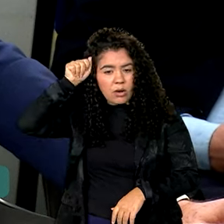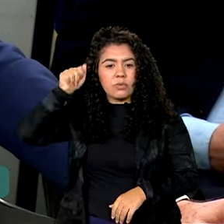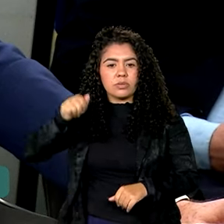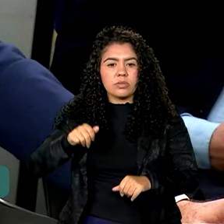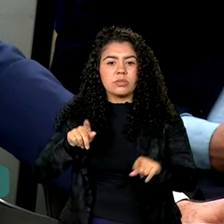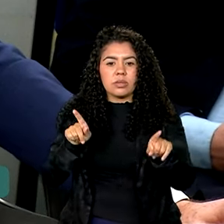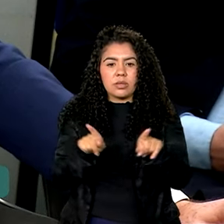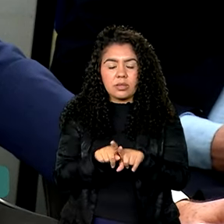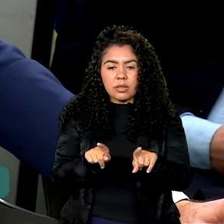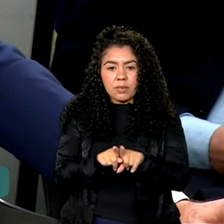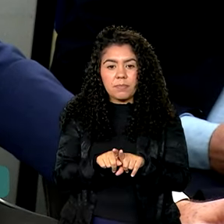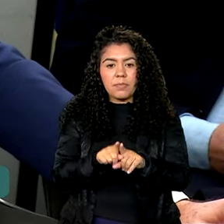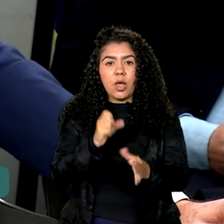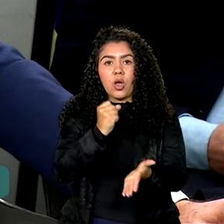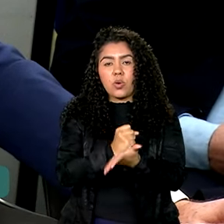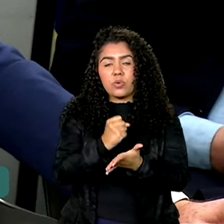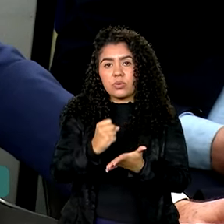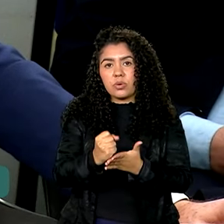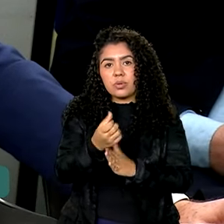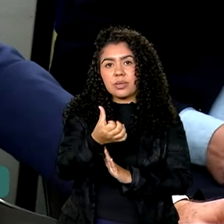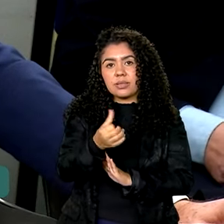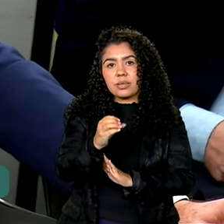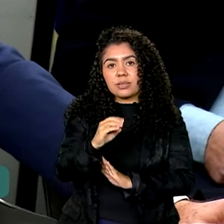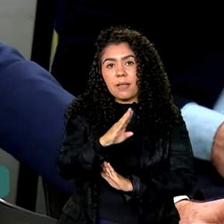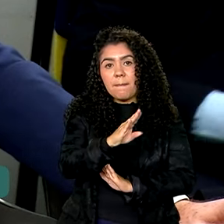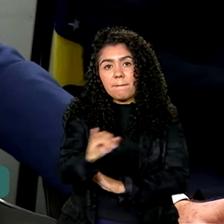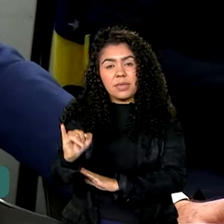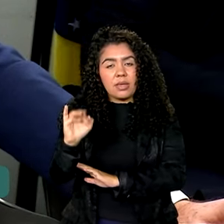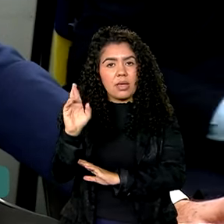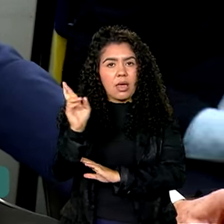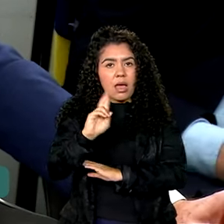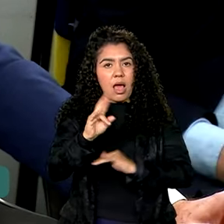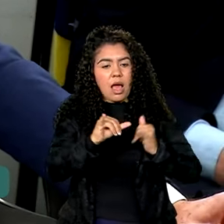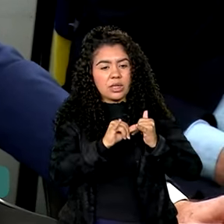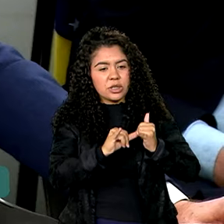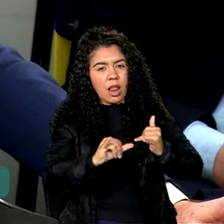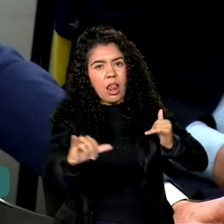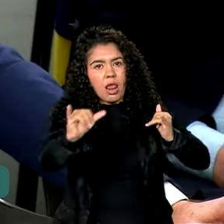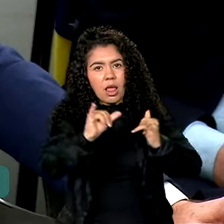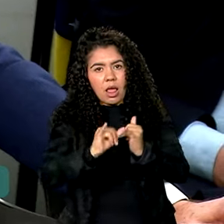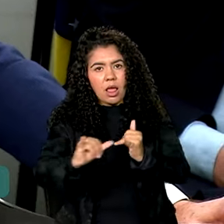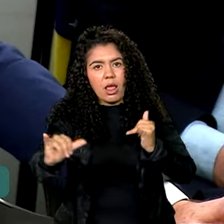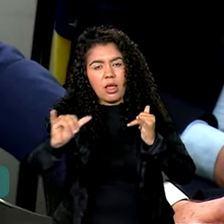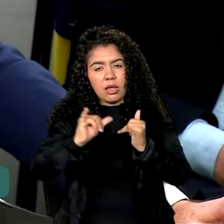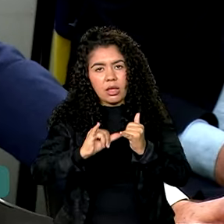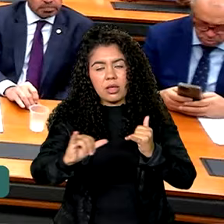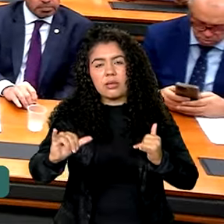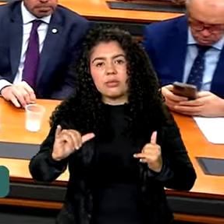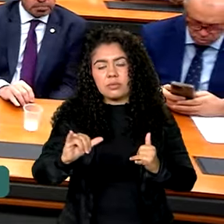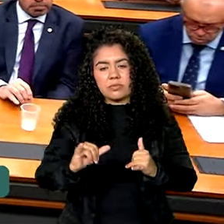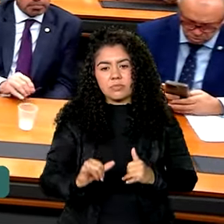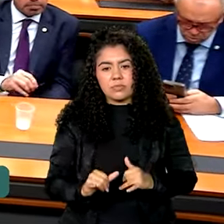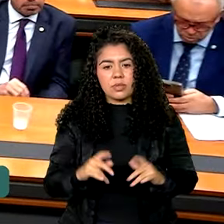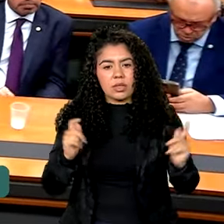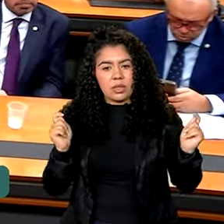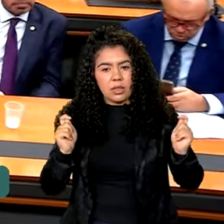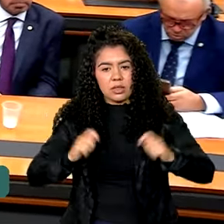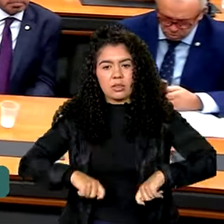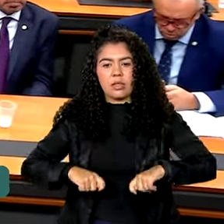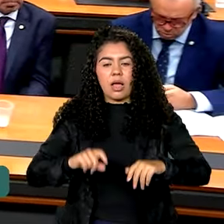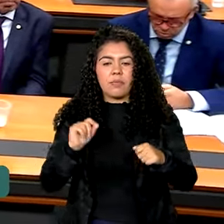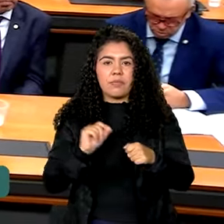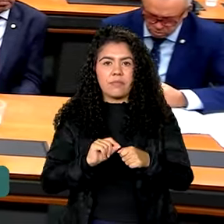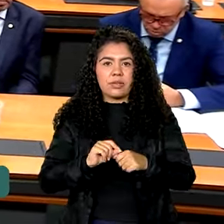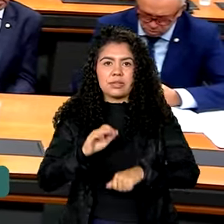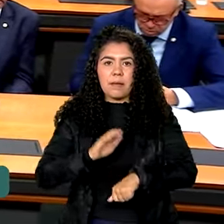Contratamos 60 bilhões de linhas de transmissão em leilões na B3, 60 bilhões, o que vai permitir destravar mais